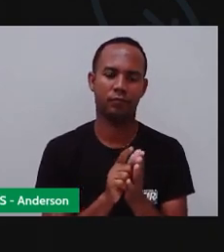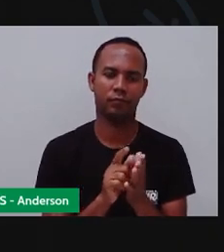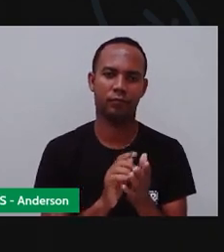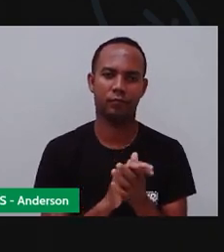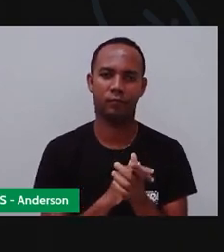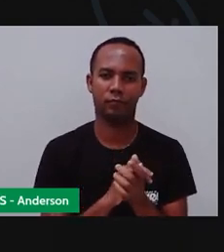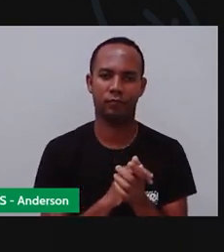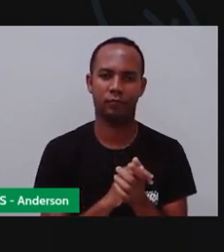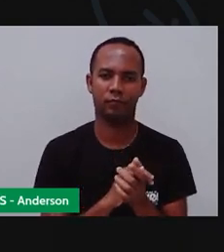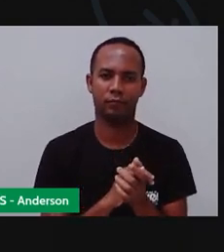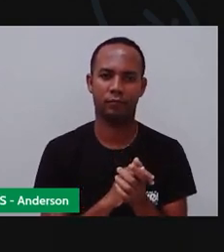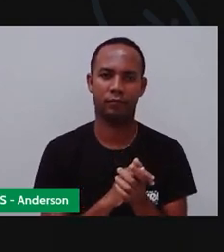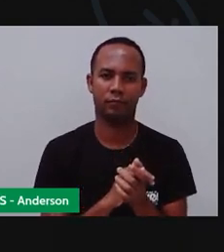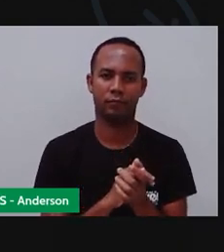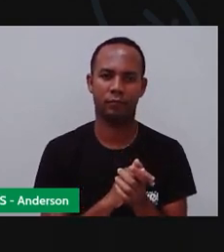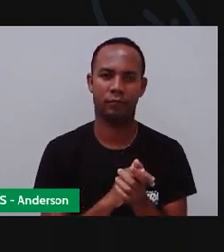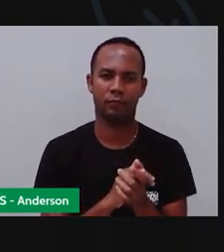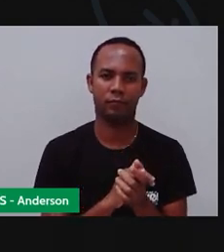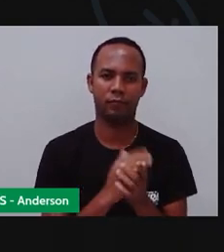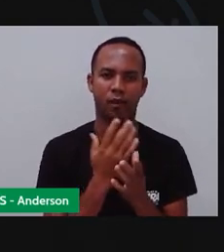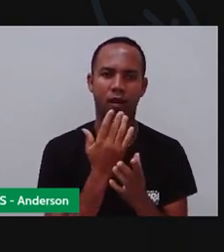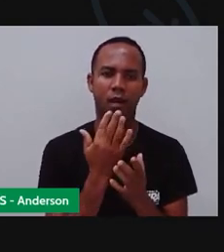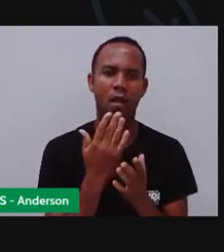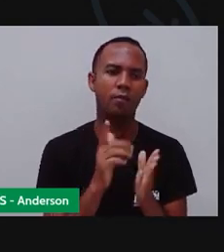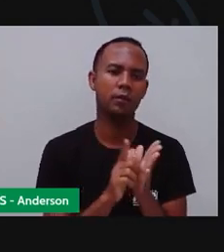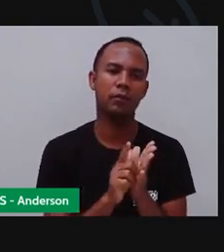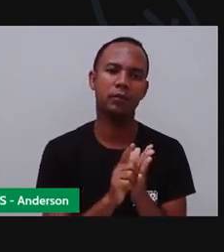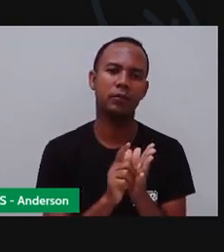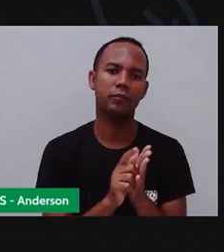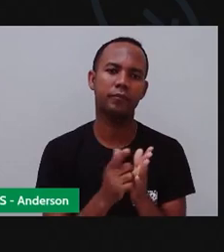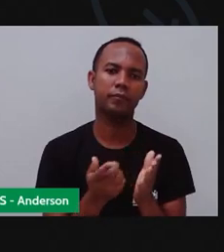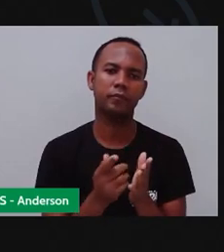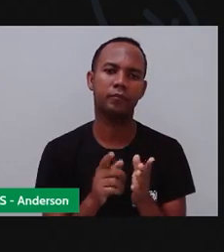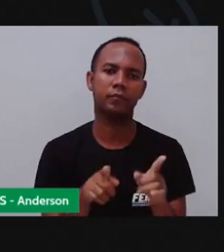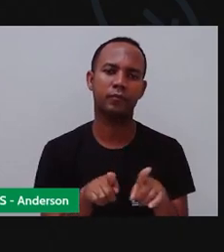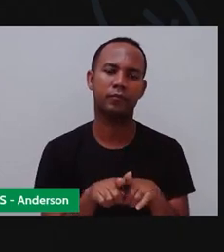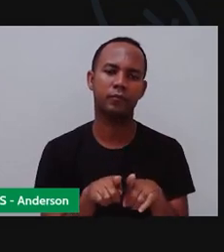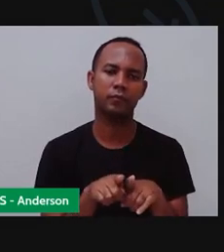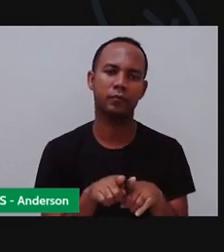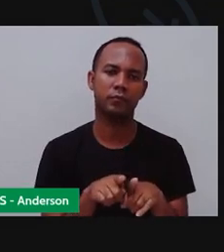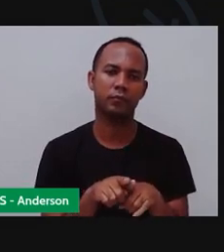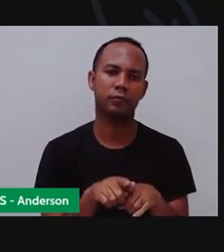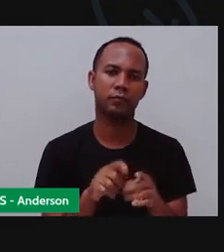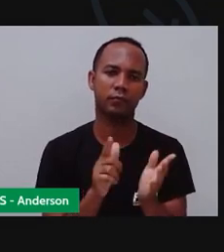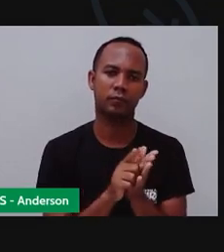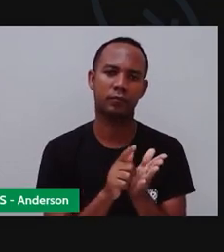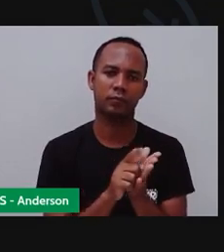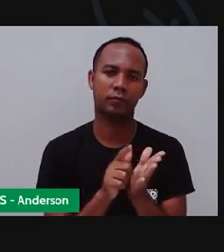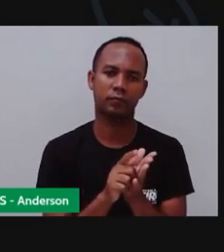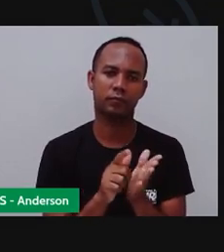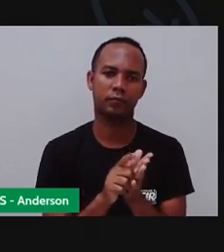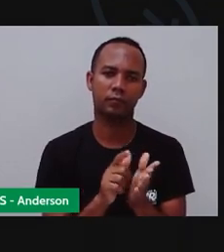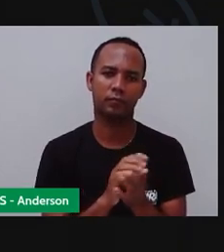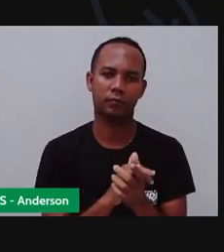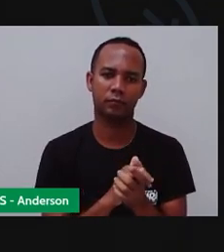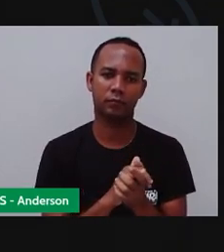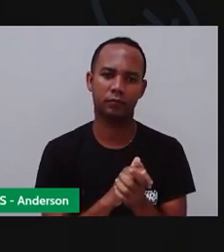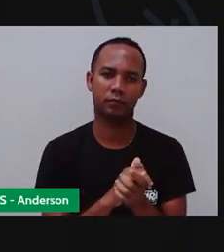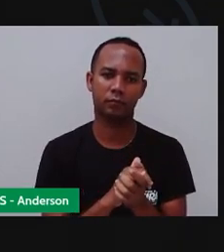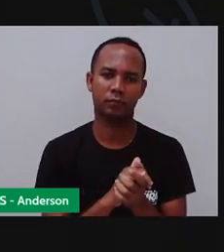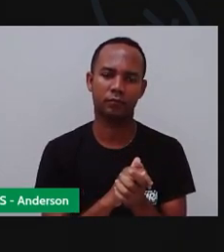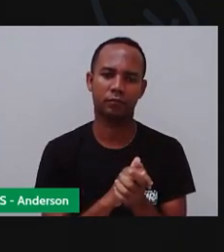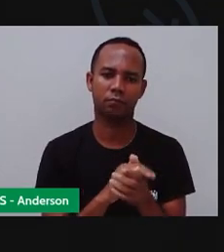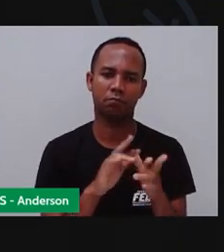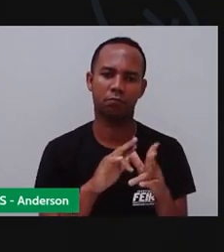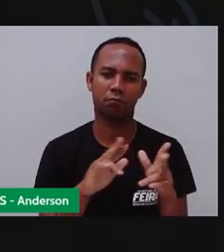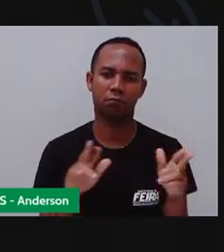aqui Um emborrachado Com glitter Trouxe uns recortes Aqui, né? Já Olha só De papel